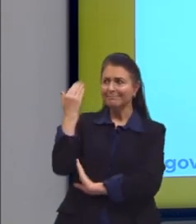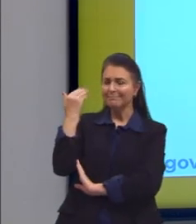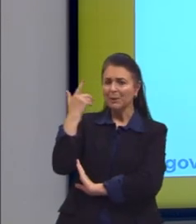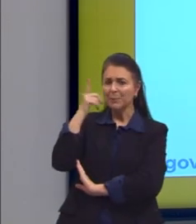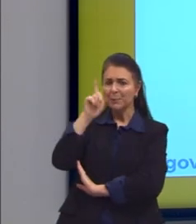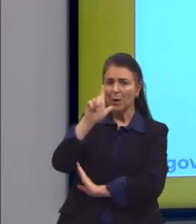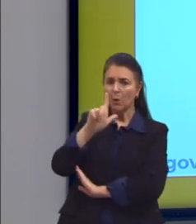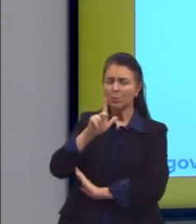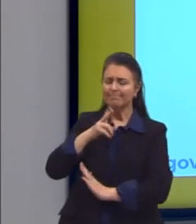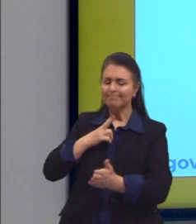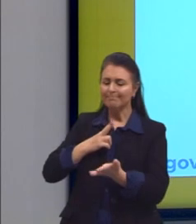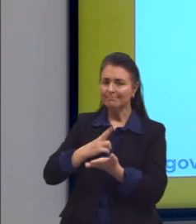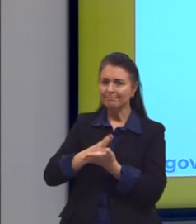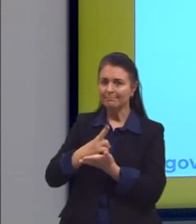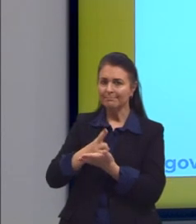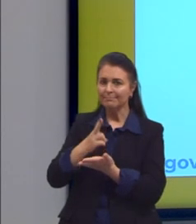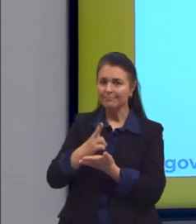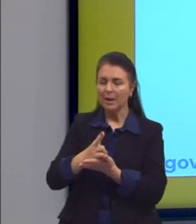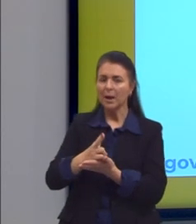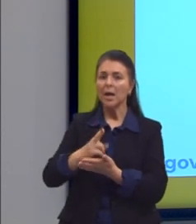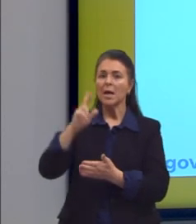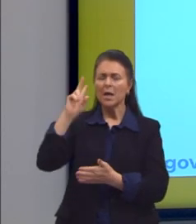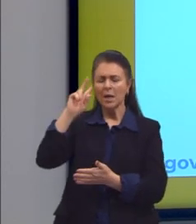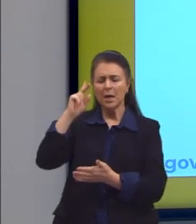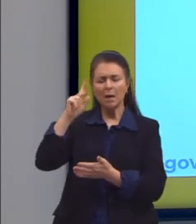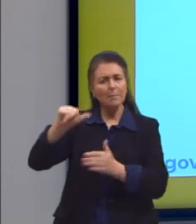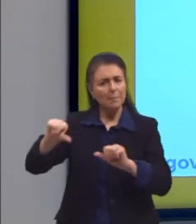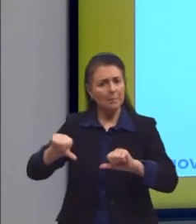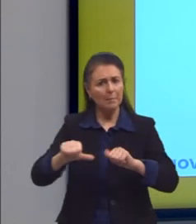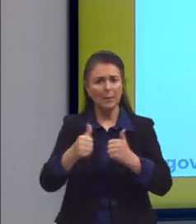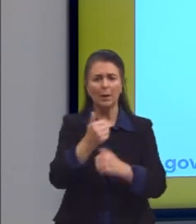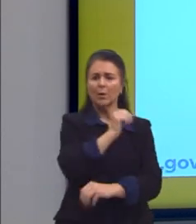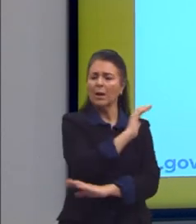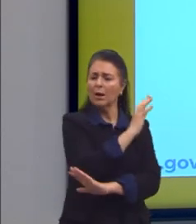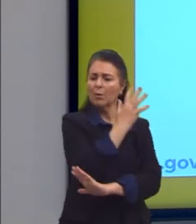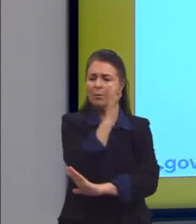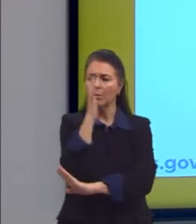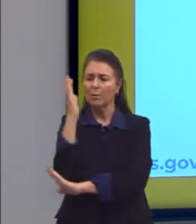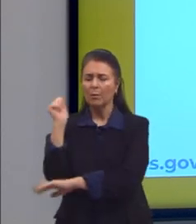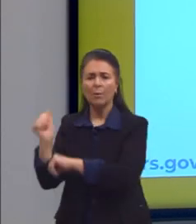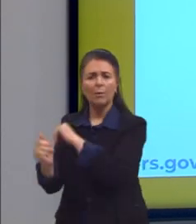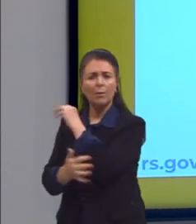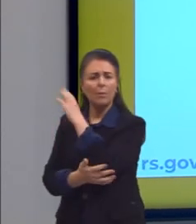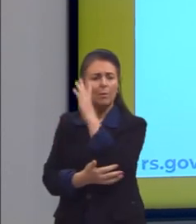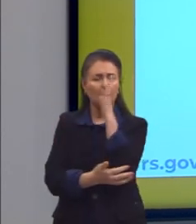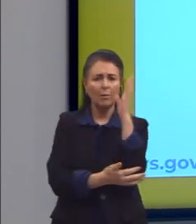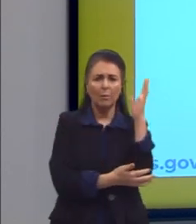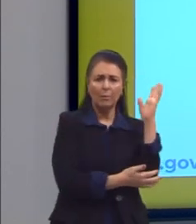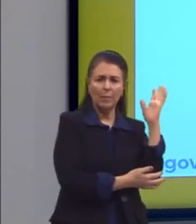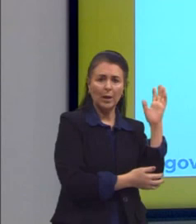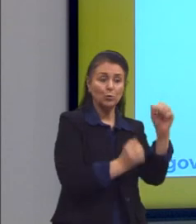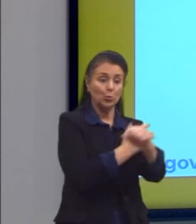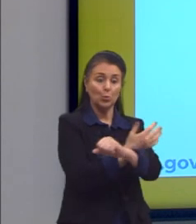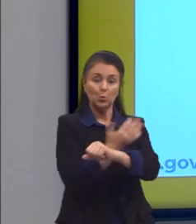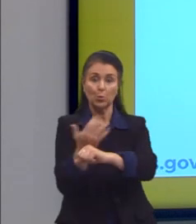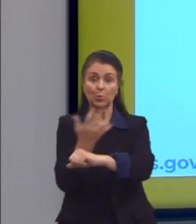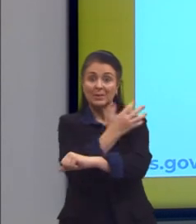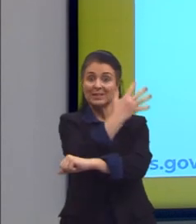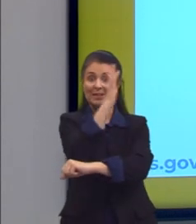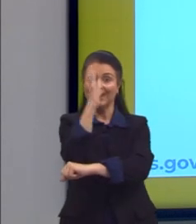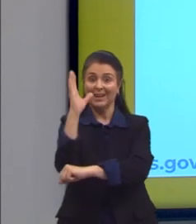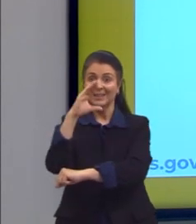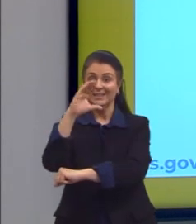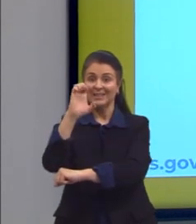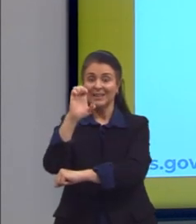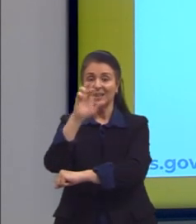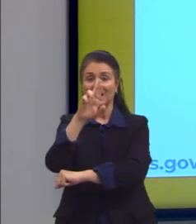conservar e até recuperar o meio ambiente, recuperar florestas, o cerrado brasileiro. Então, me